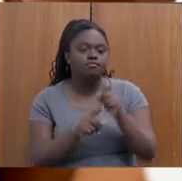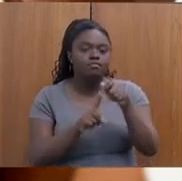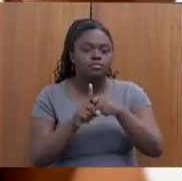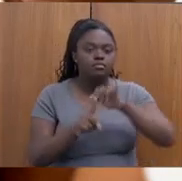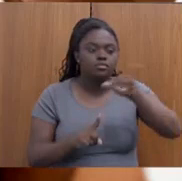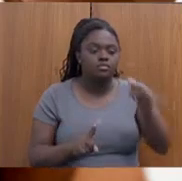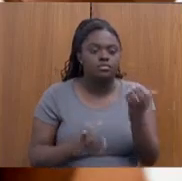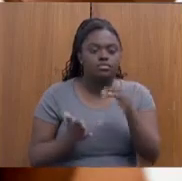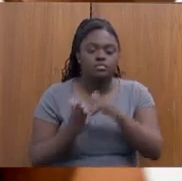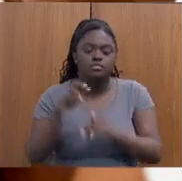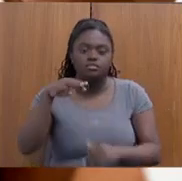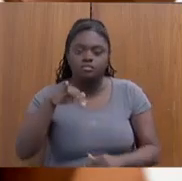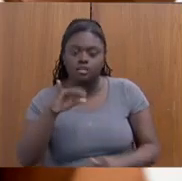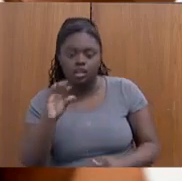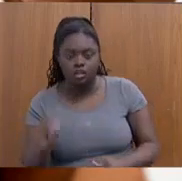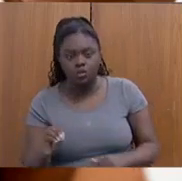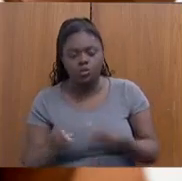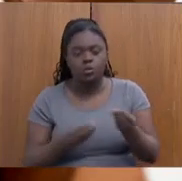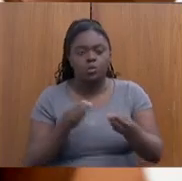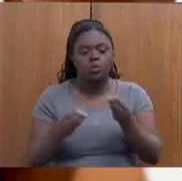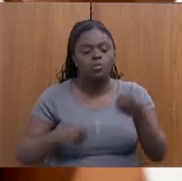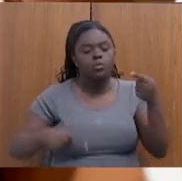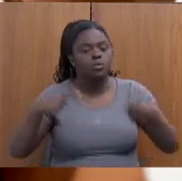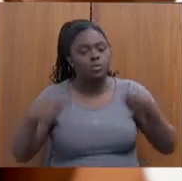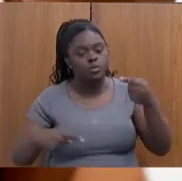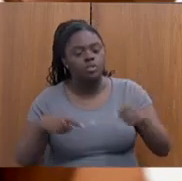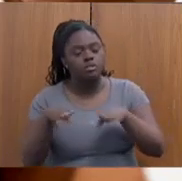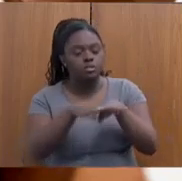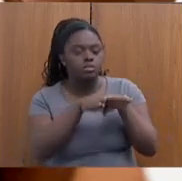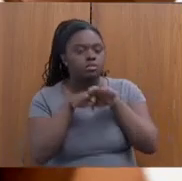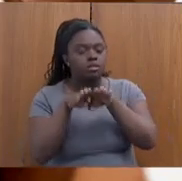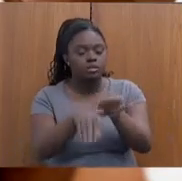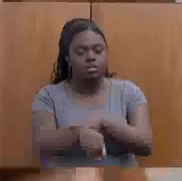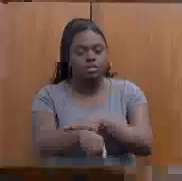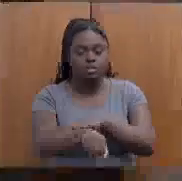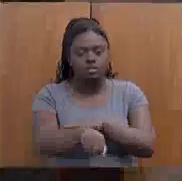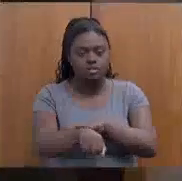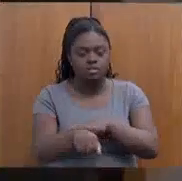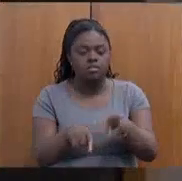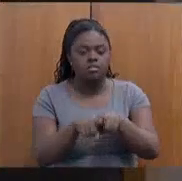orientação sobre a política de promoção da igualdade racial e a sua estruturação.